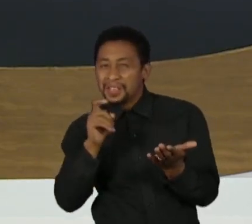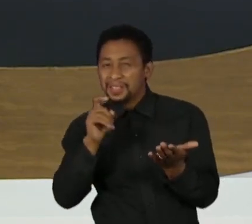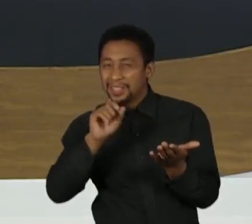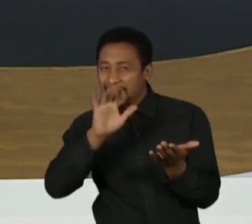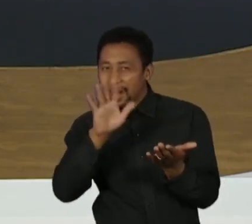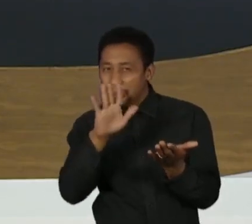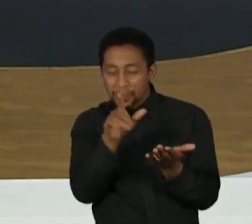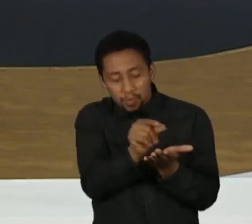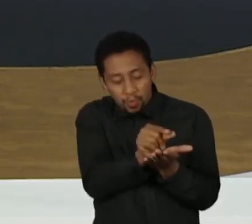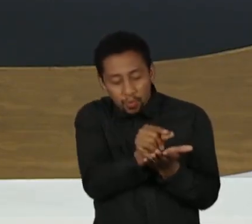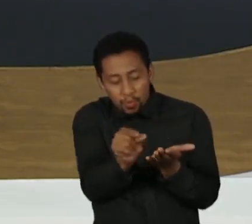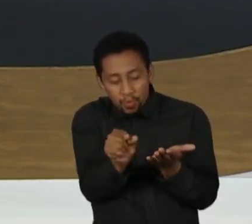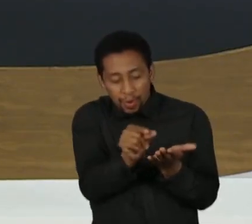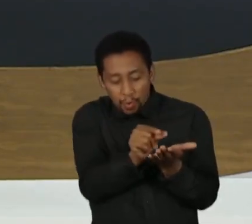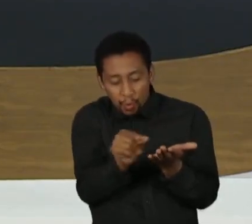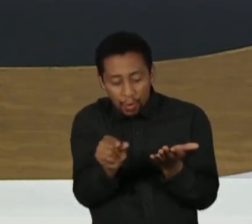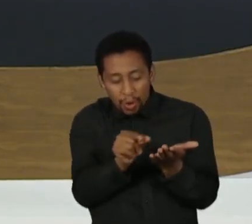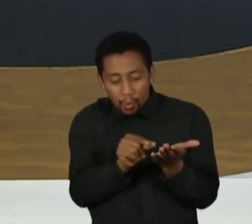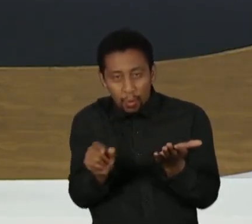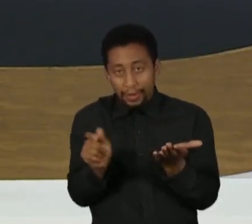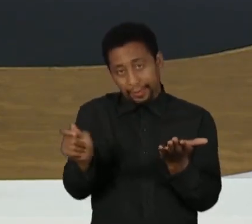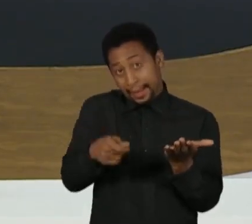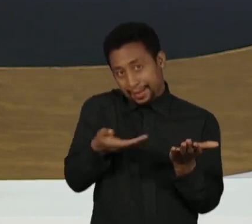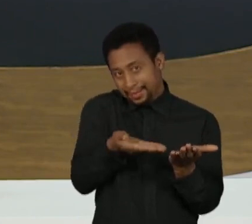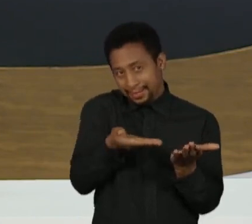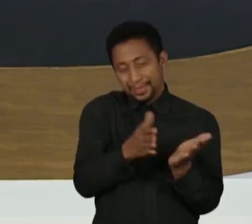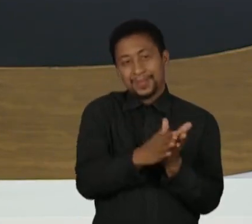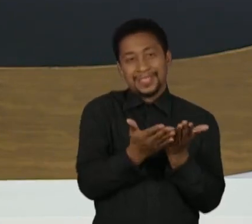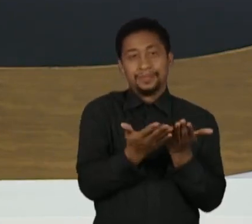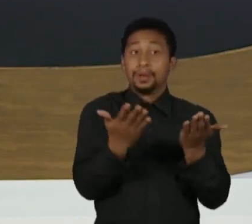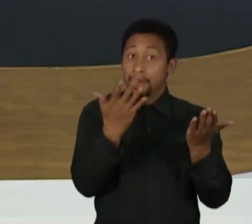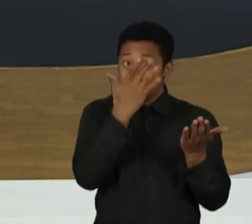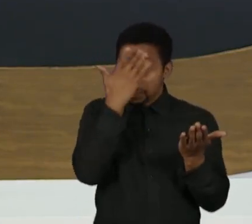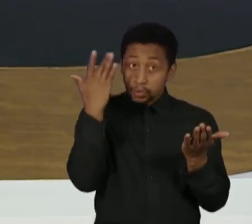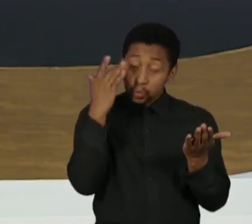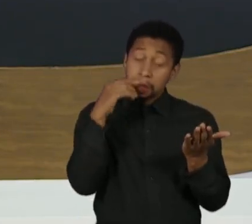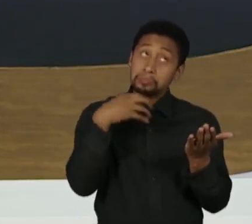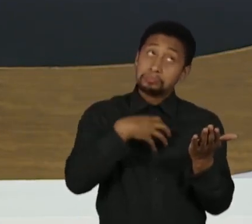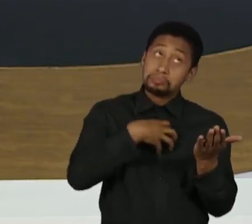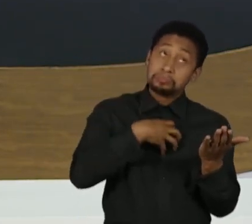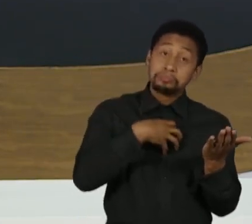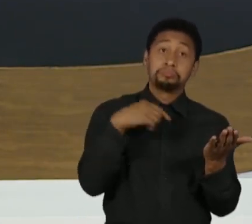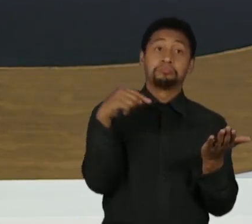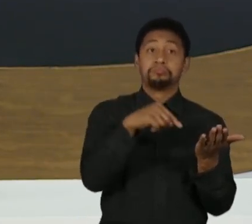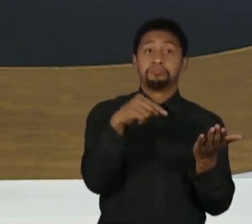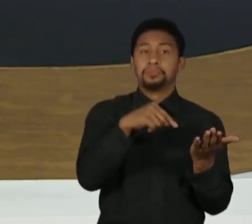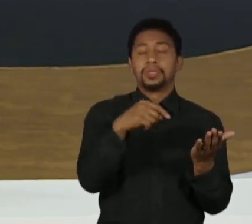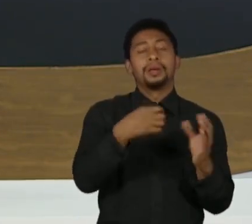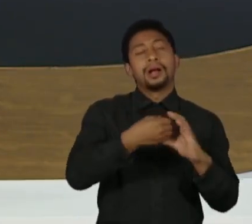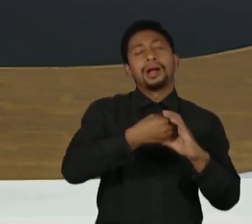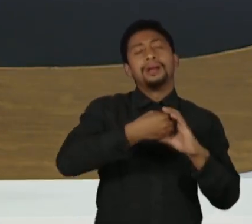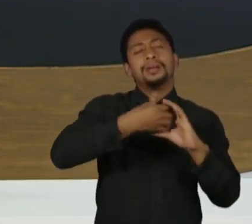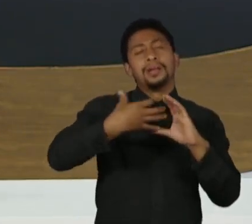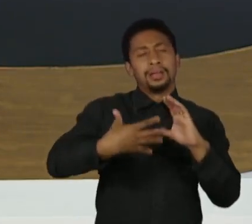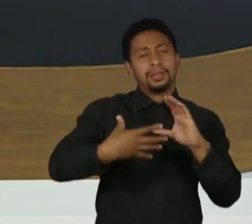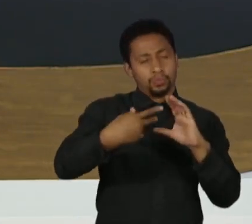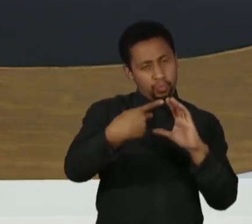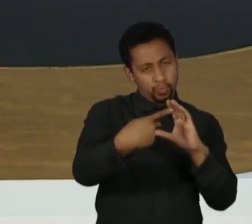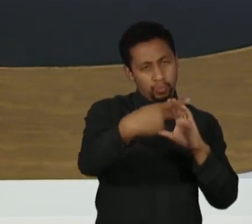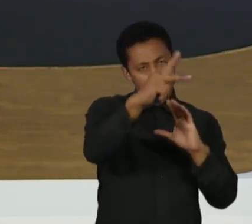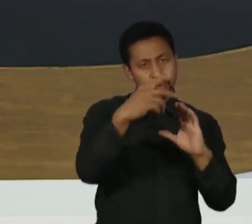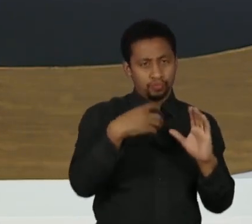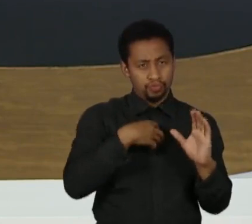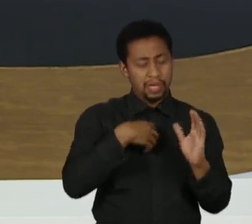grava. No entanto, algumas pessoas ligam essa característica da sua obra a um certo caráter de clichê ou de